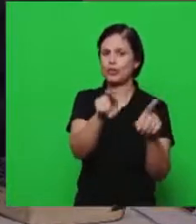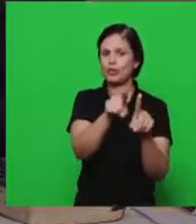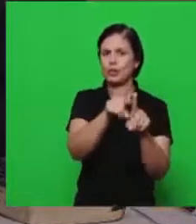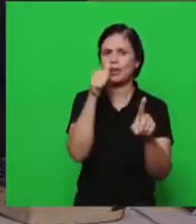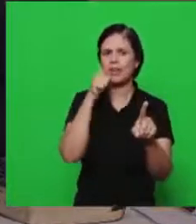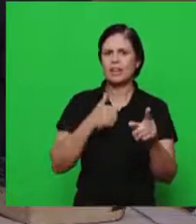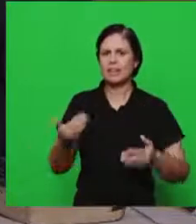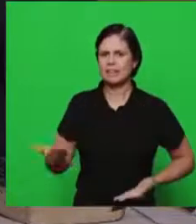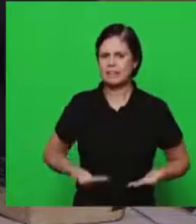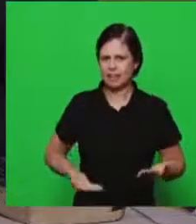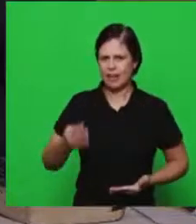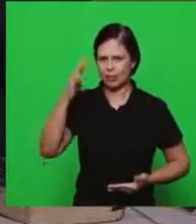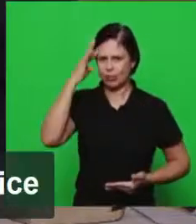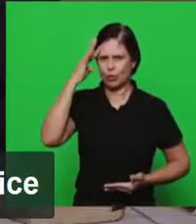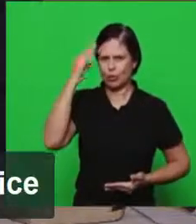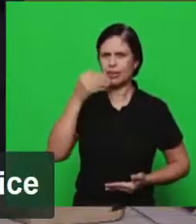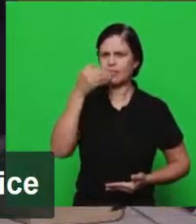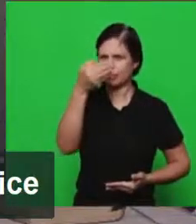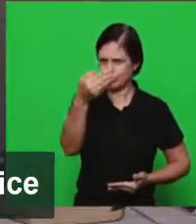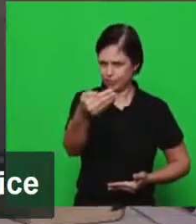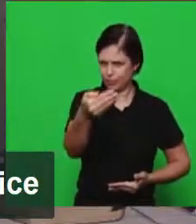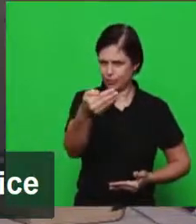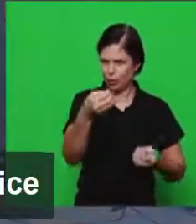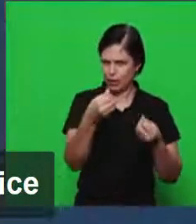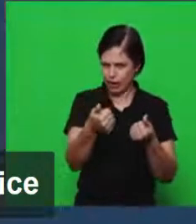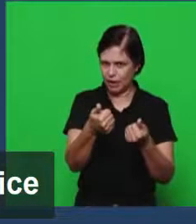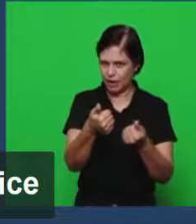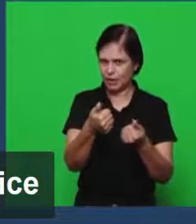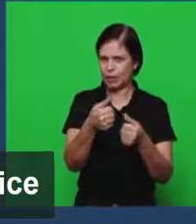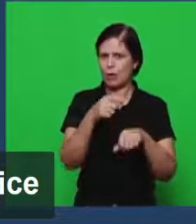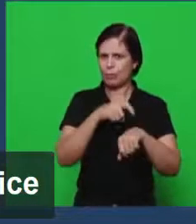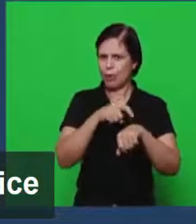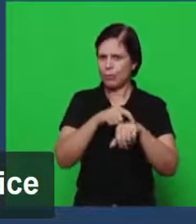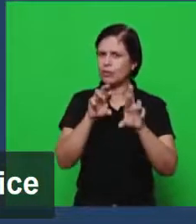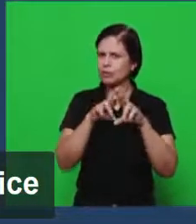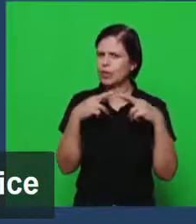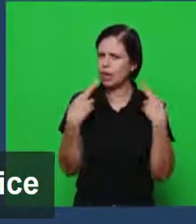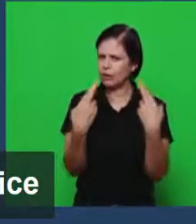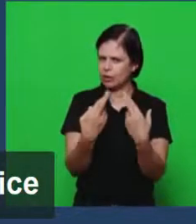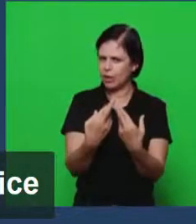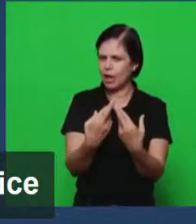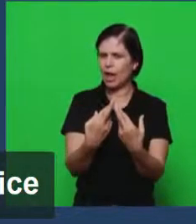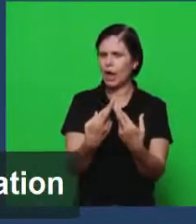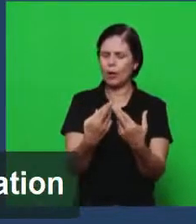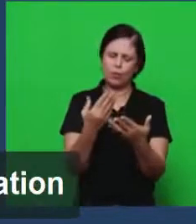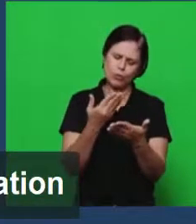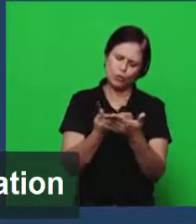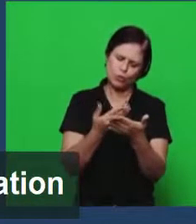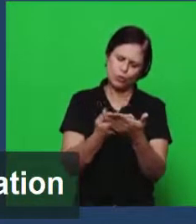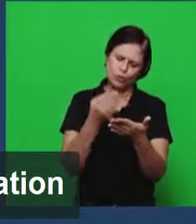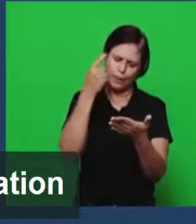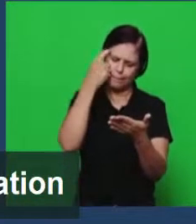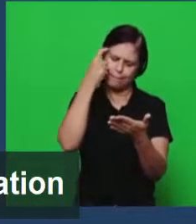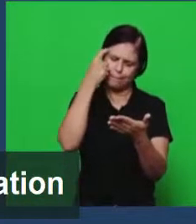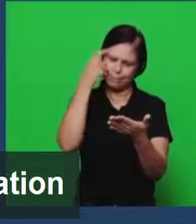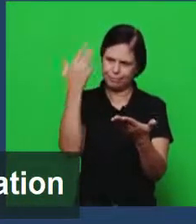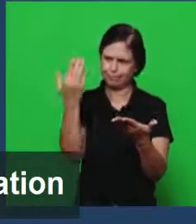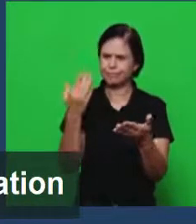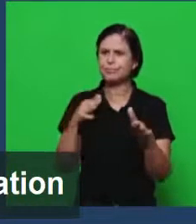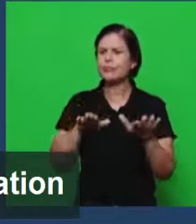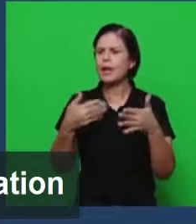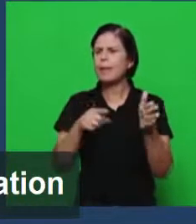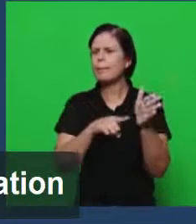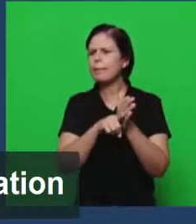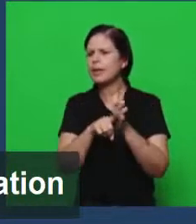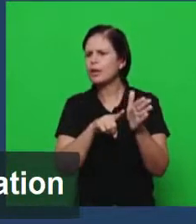-feira para meditação dentro da na hora da reunião do culto das senhoras então a pergunta é a seguinte